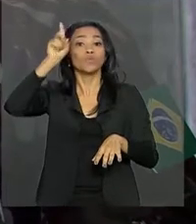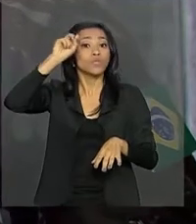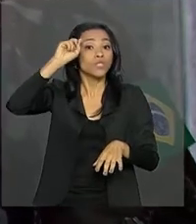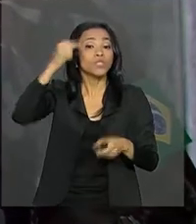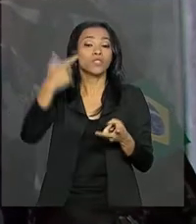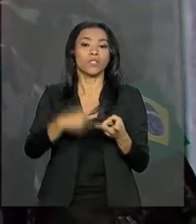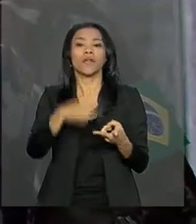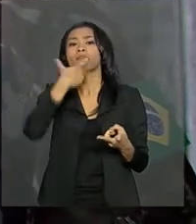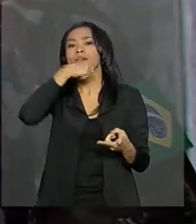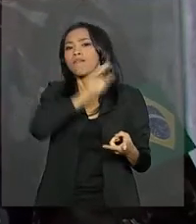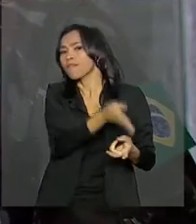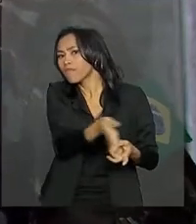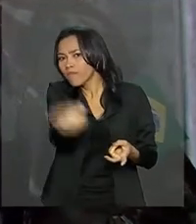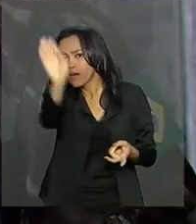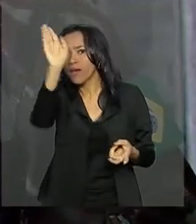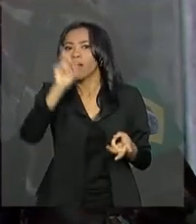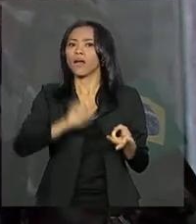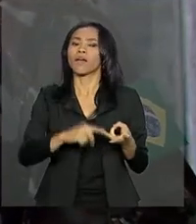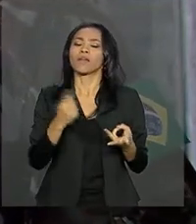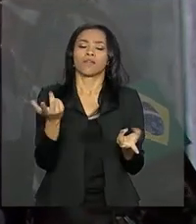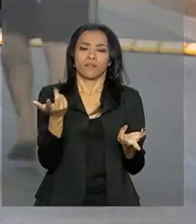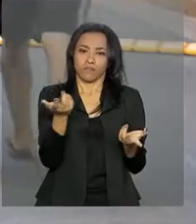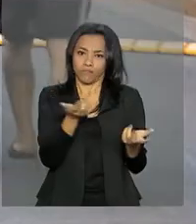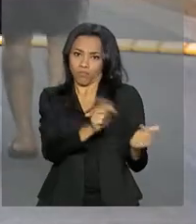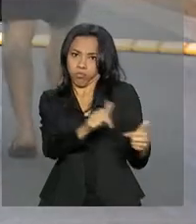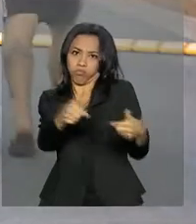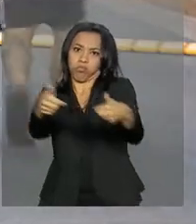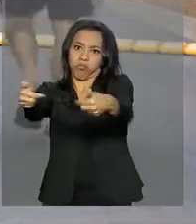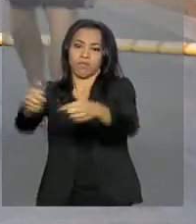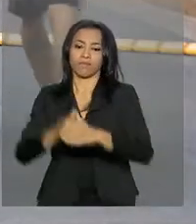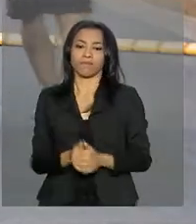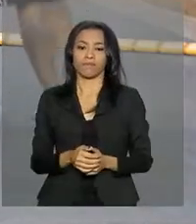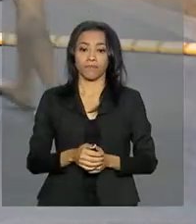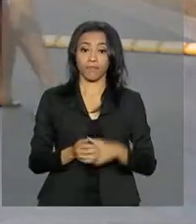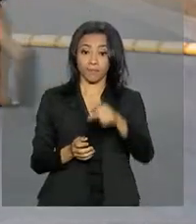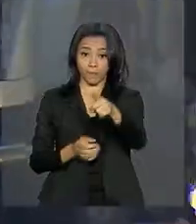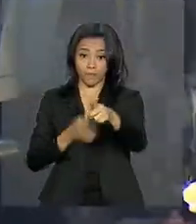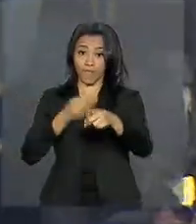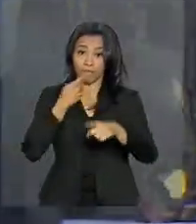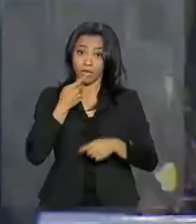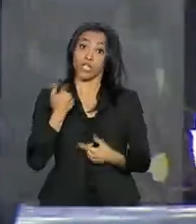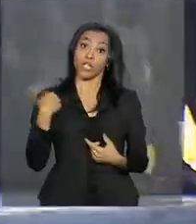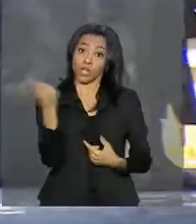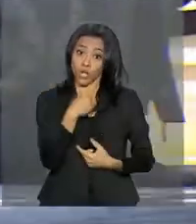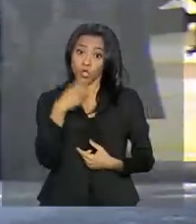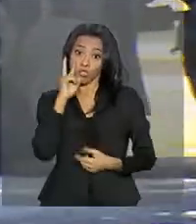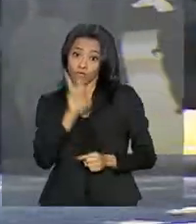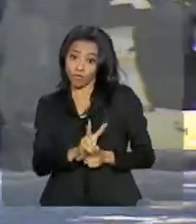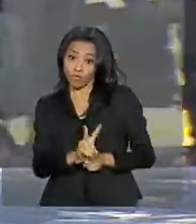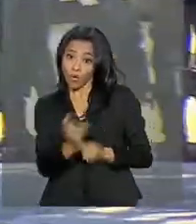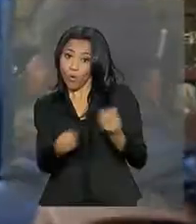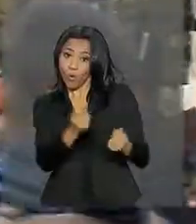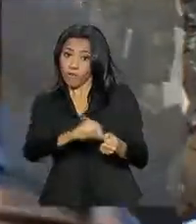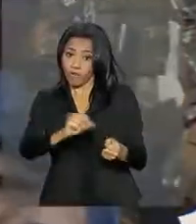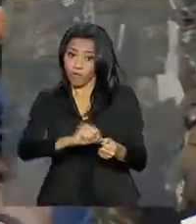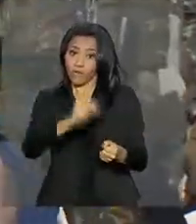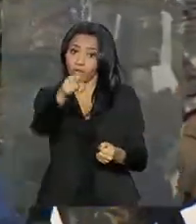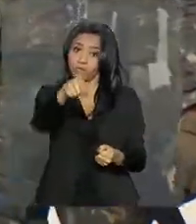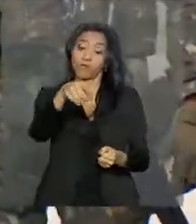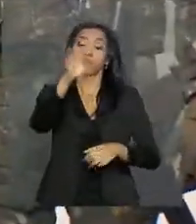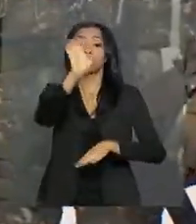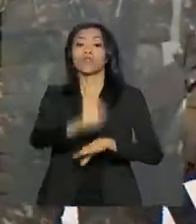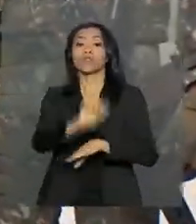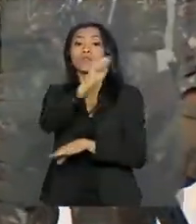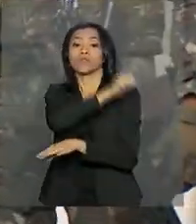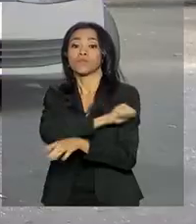os efetivos empregados, os meios empregados. Nós acompanhamos parte de uma operação na zona sul do Rio de Janeiro, que contou com